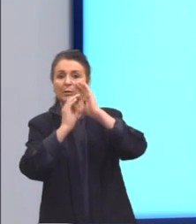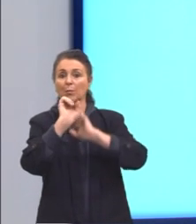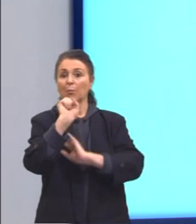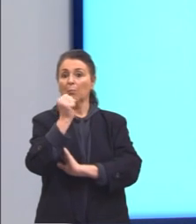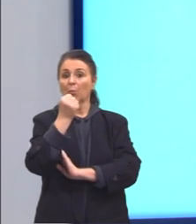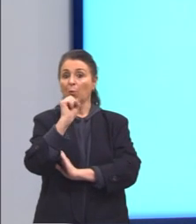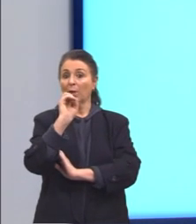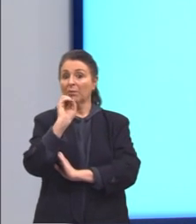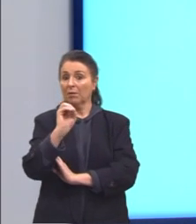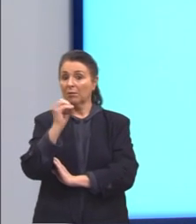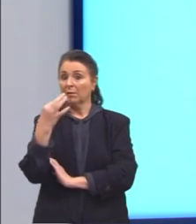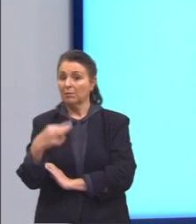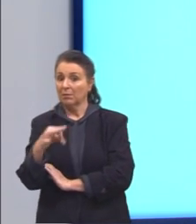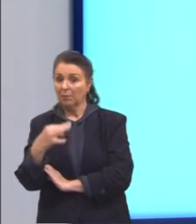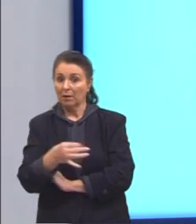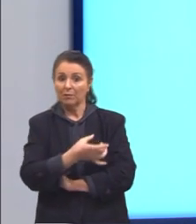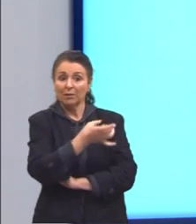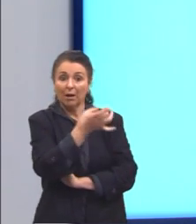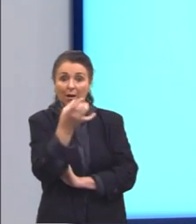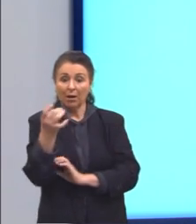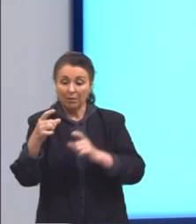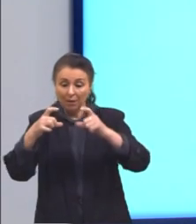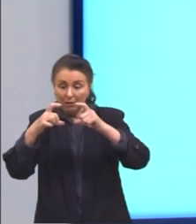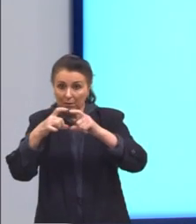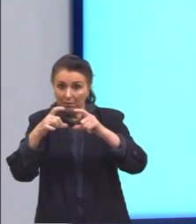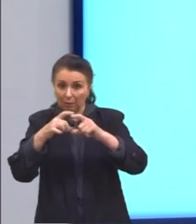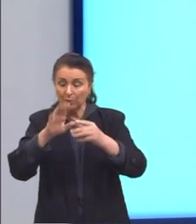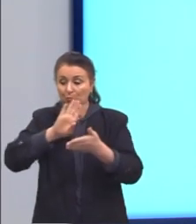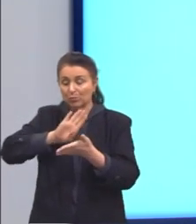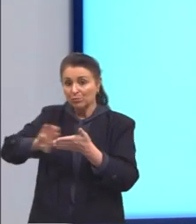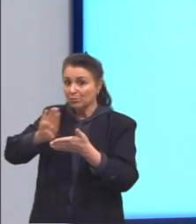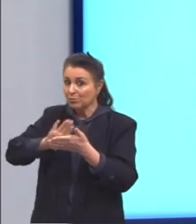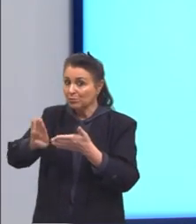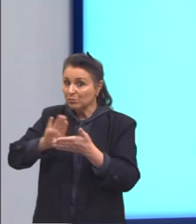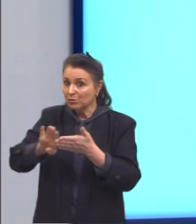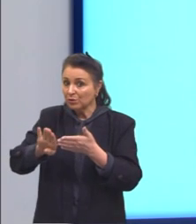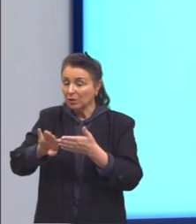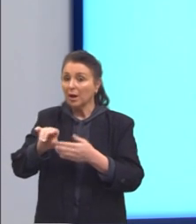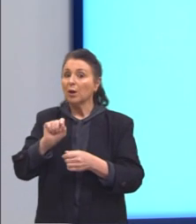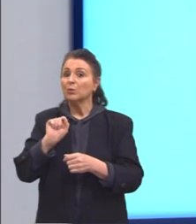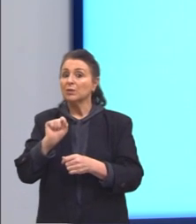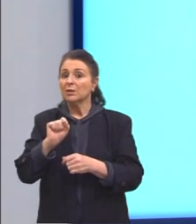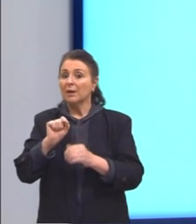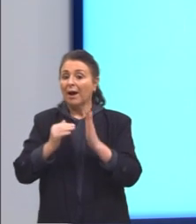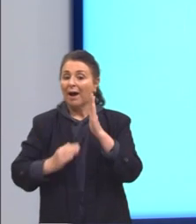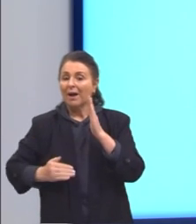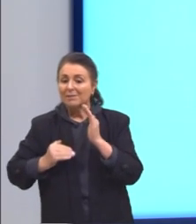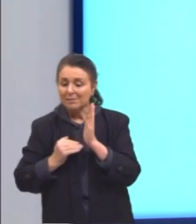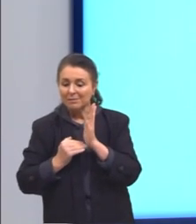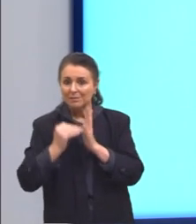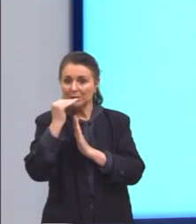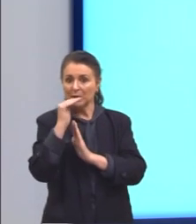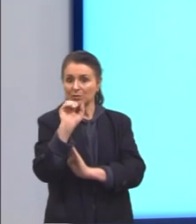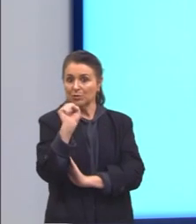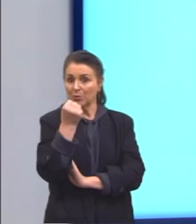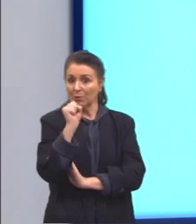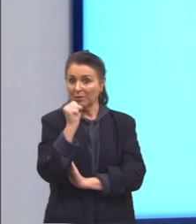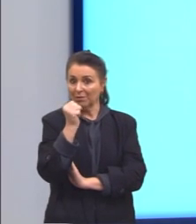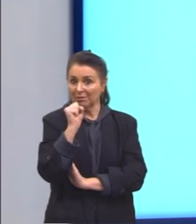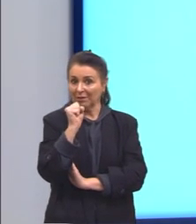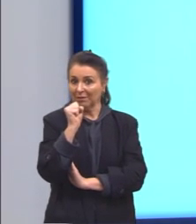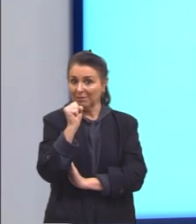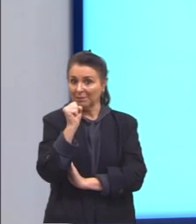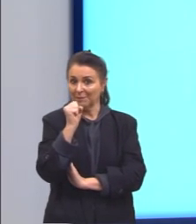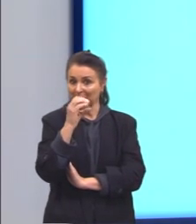centavos por cartão. Então, nós vamos eliminar aqueles formatos que ultrapassam, né, o custo que ele está